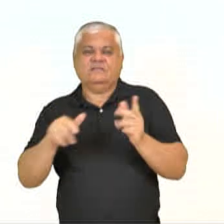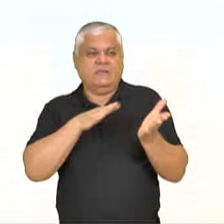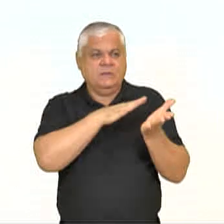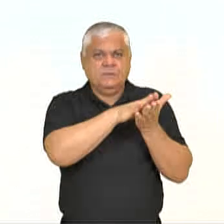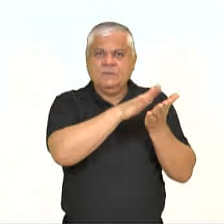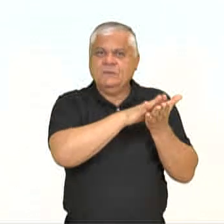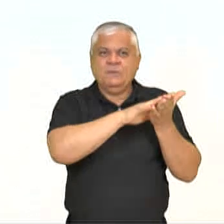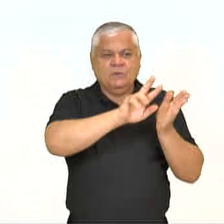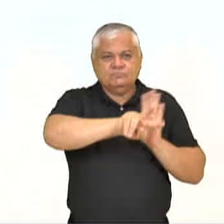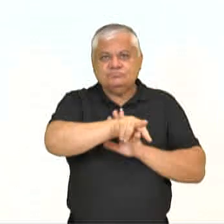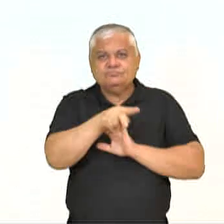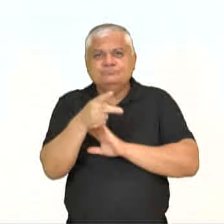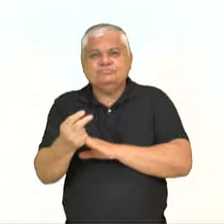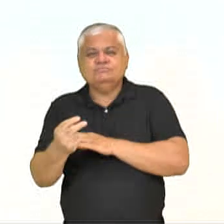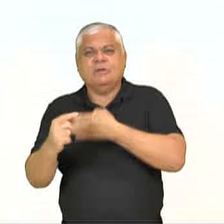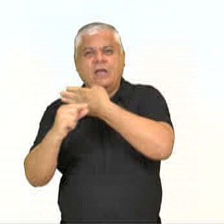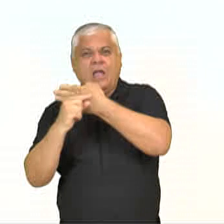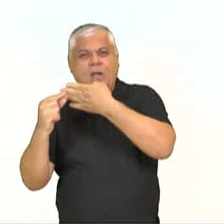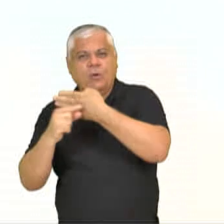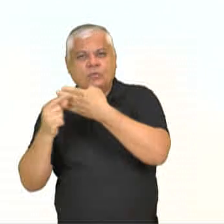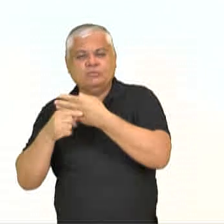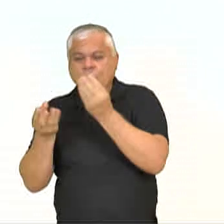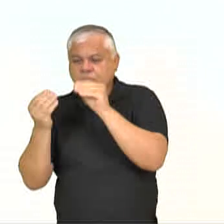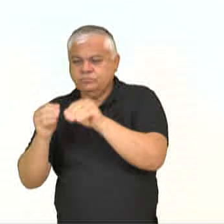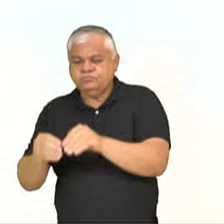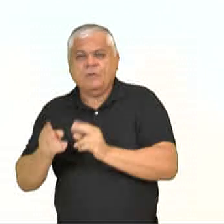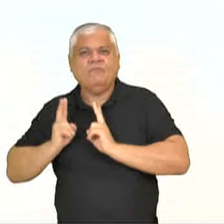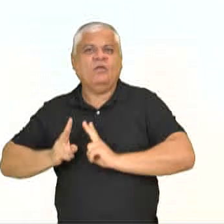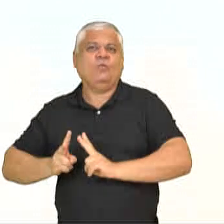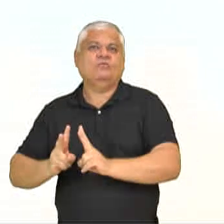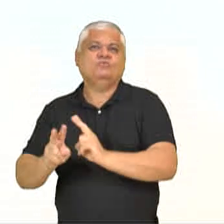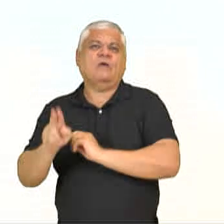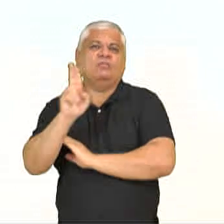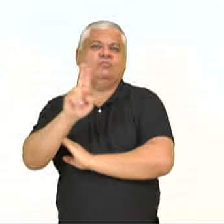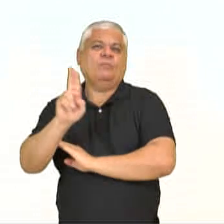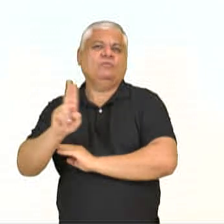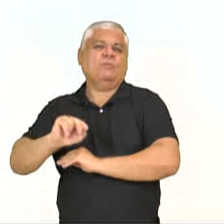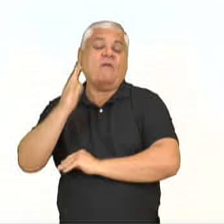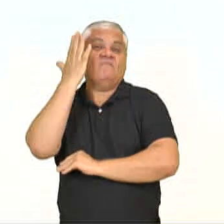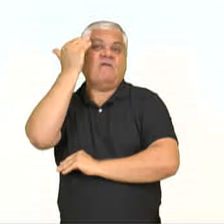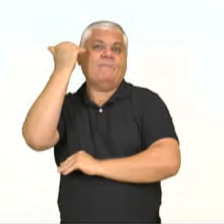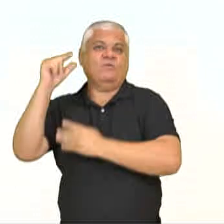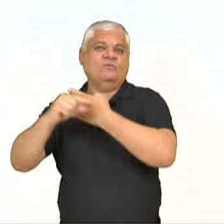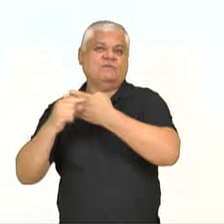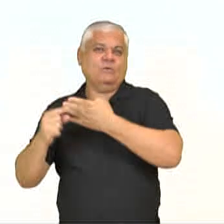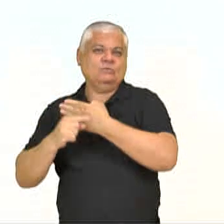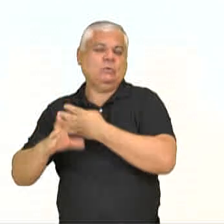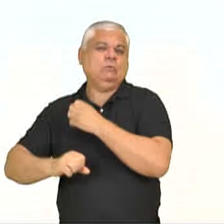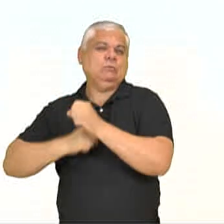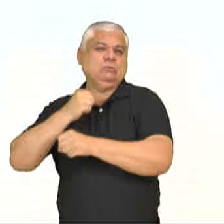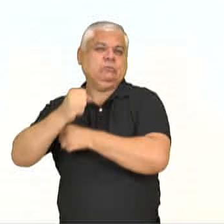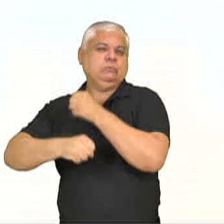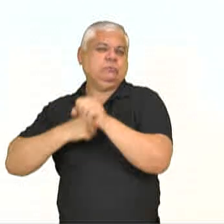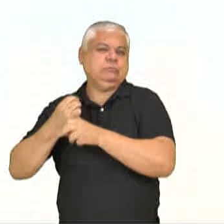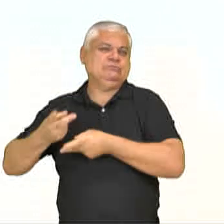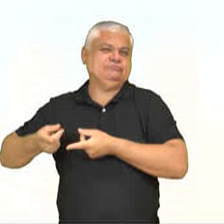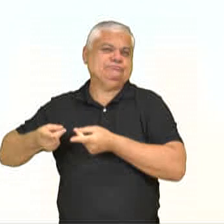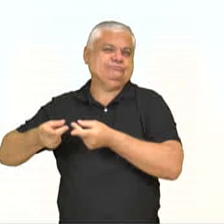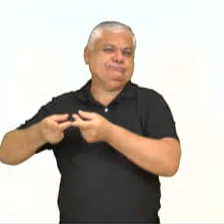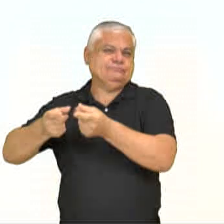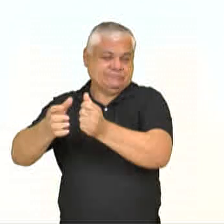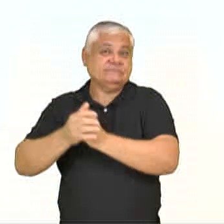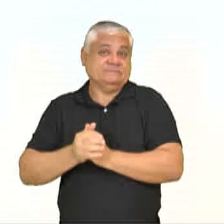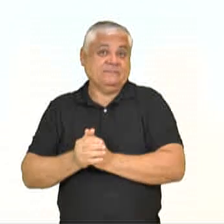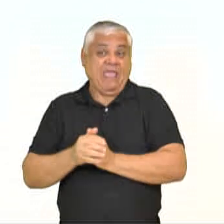nossos grandes autores serão sempre nossos grandes autores. Entra século, sai século. É a eles e aos